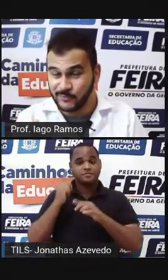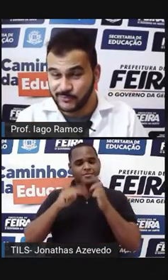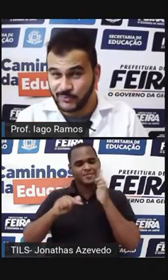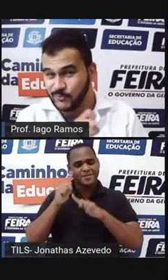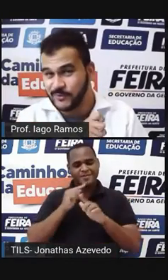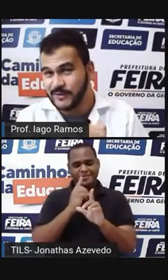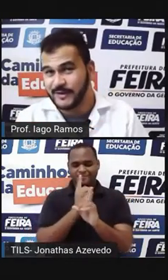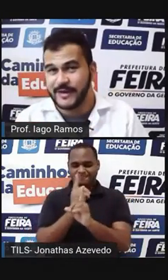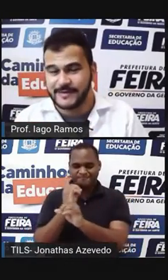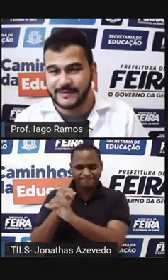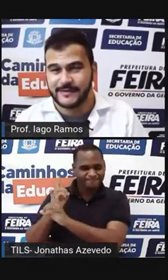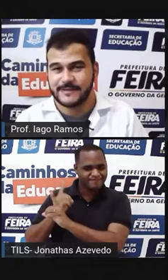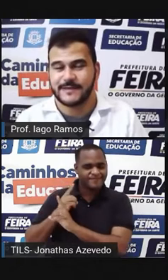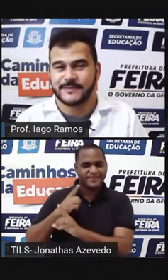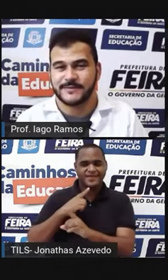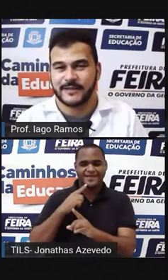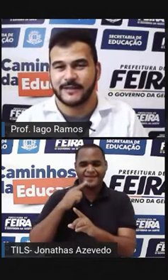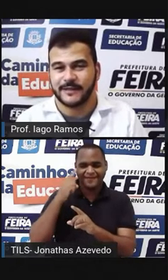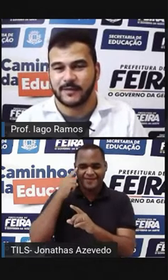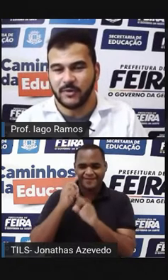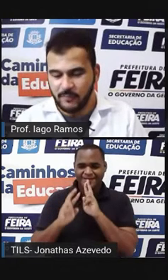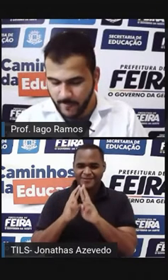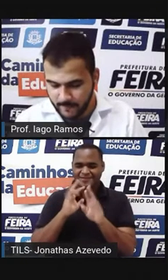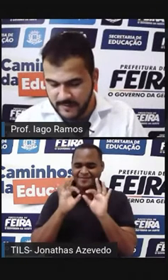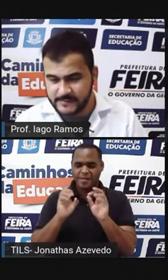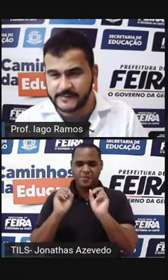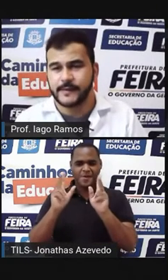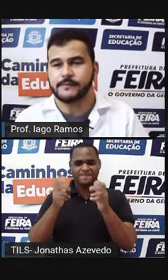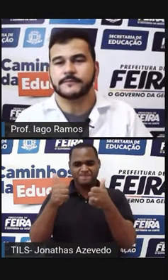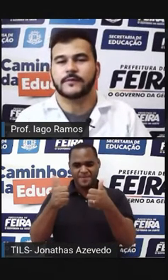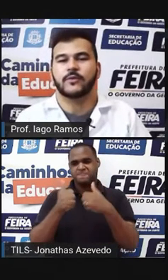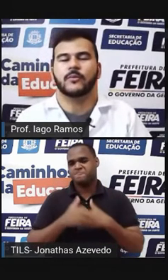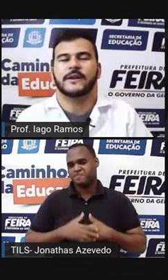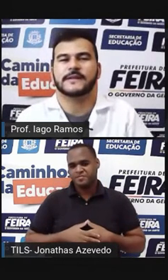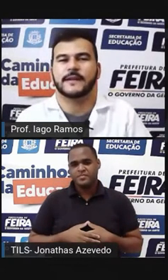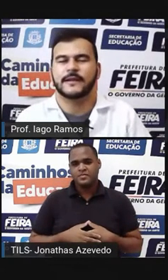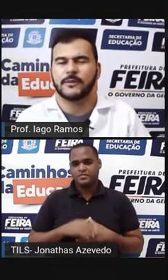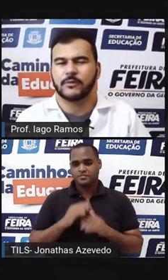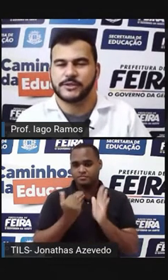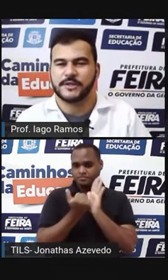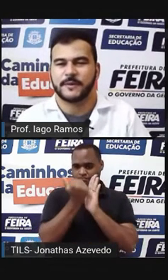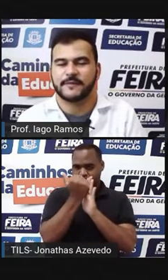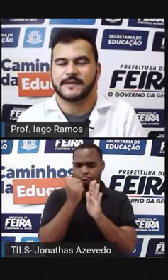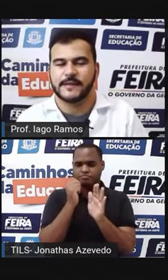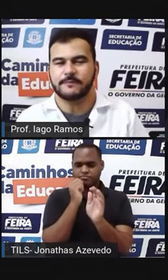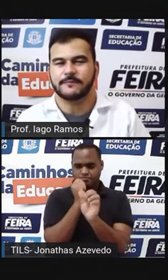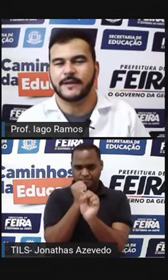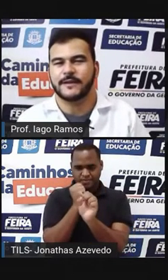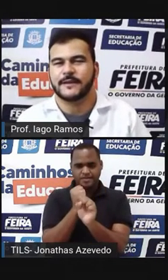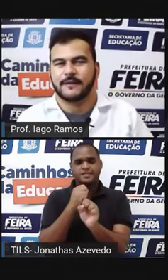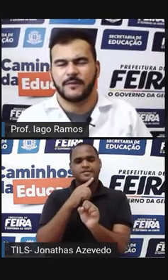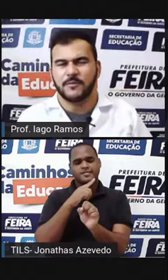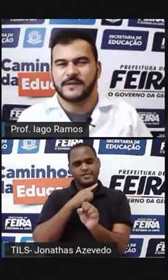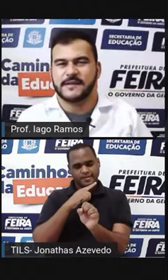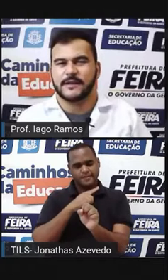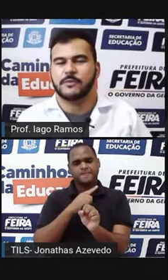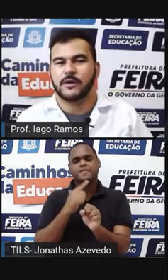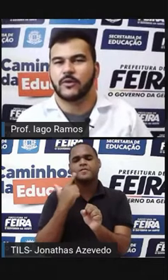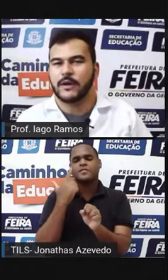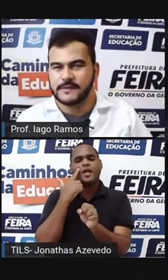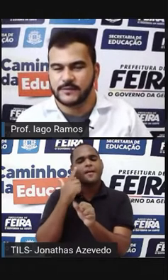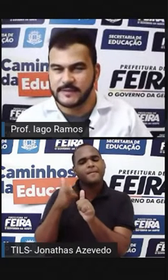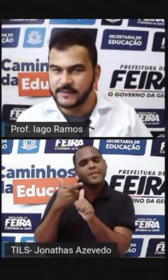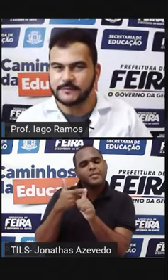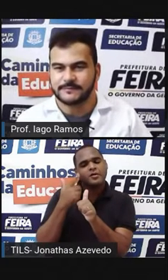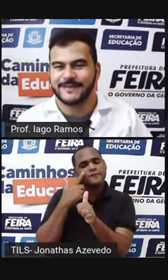encontrou esse resultado aí, tá bom? Mas assim, como essa aqui tem uma continha para fazer Vamos fazer aqui